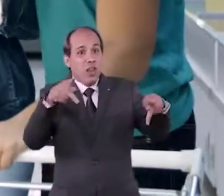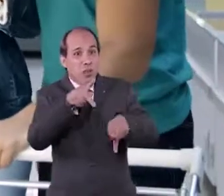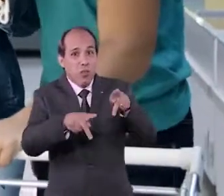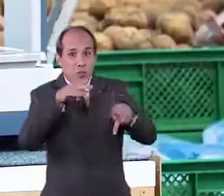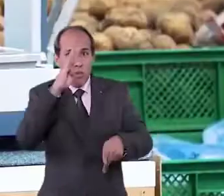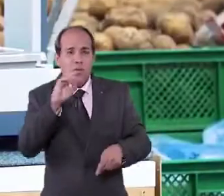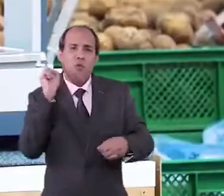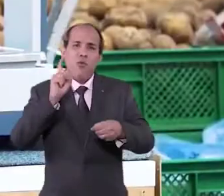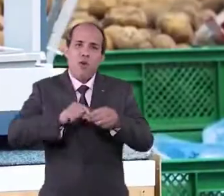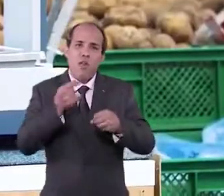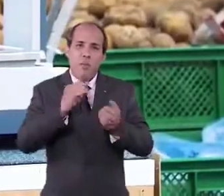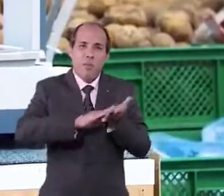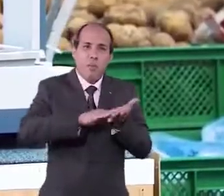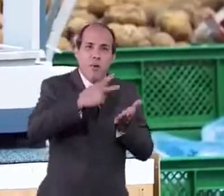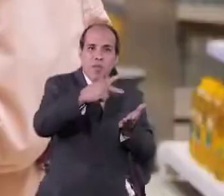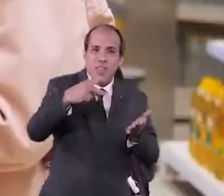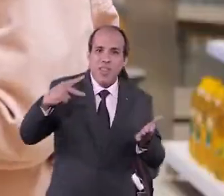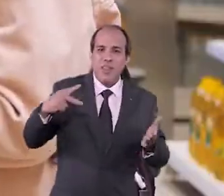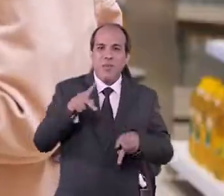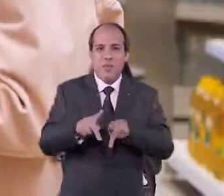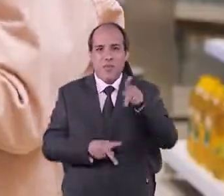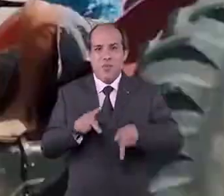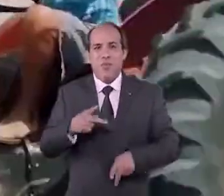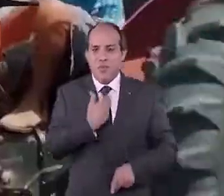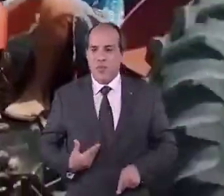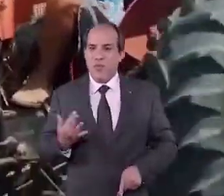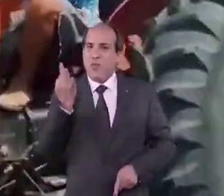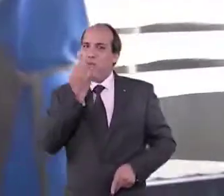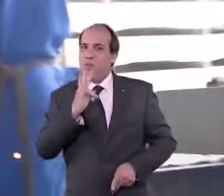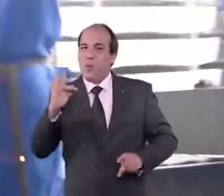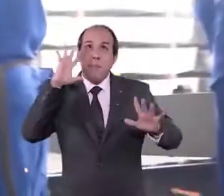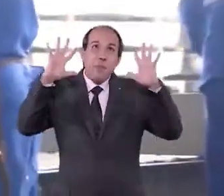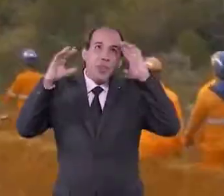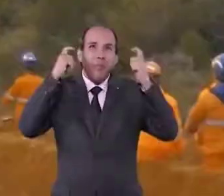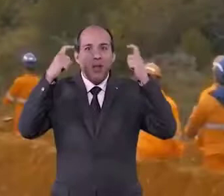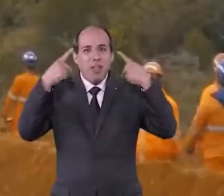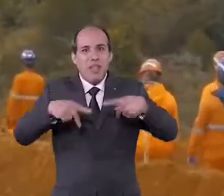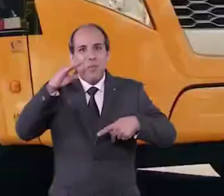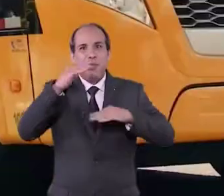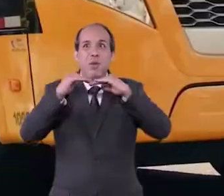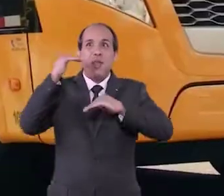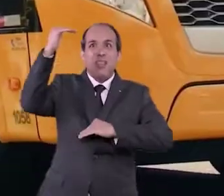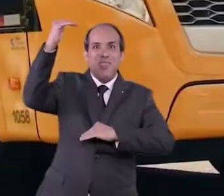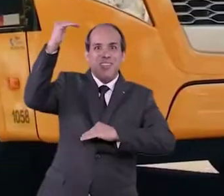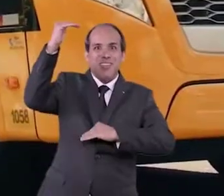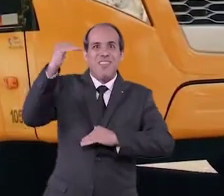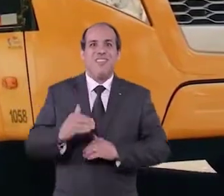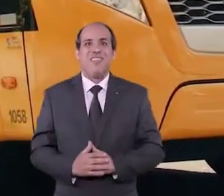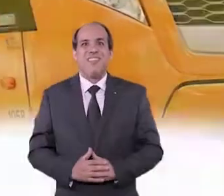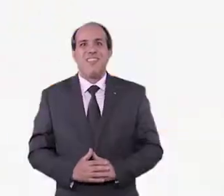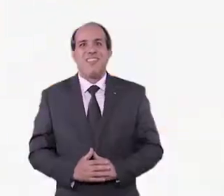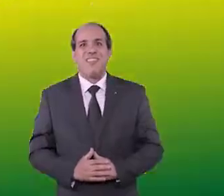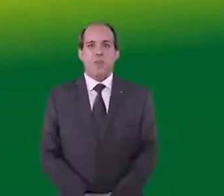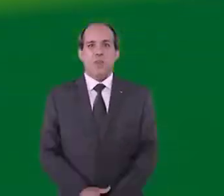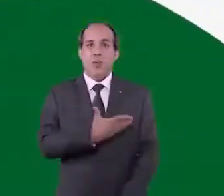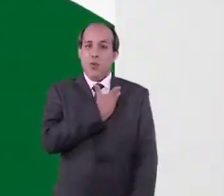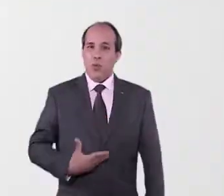do brasileiro que vai voltar para as mãos do povo. É o governo federal pensando no Brasil acima de tudo.